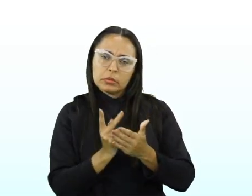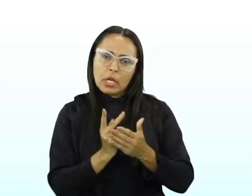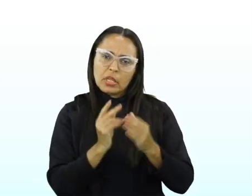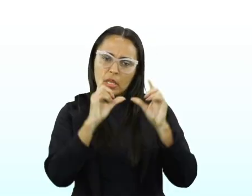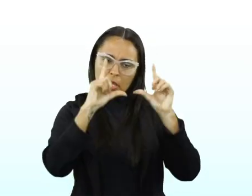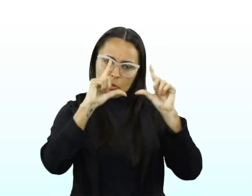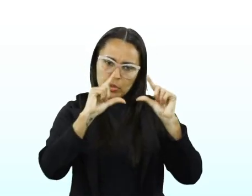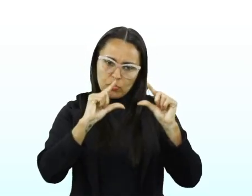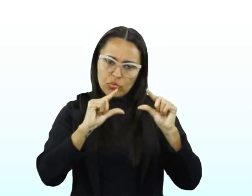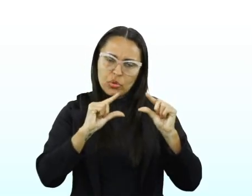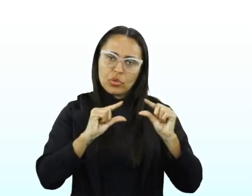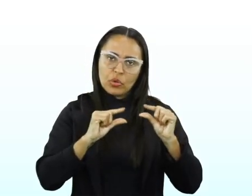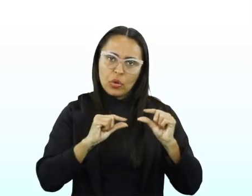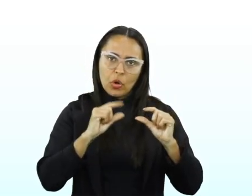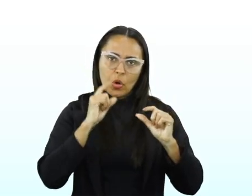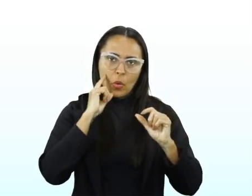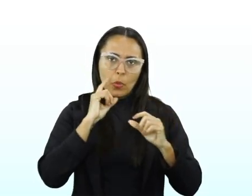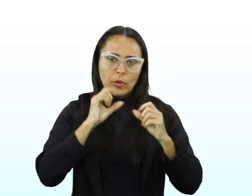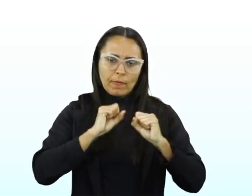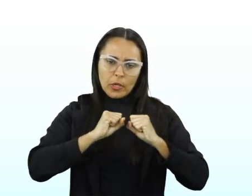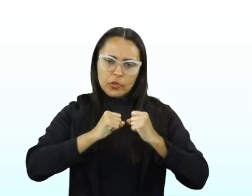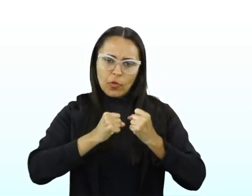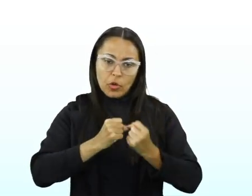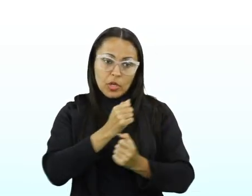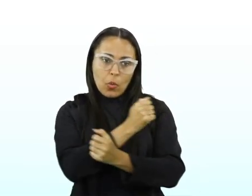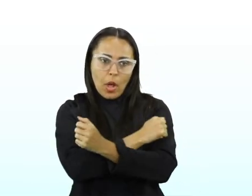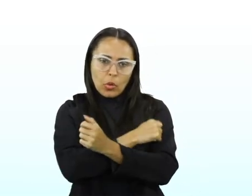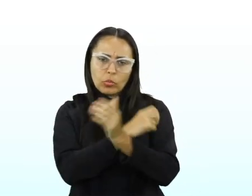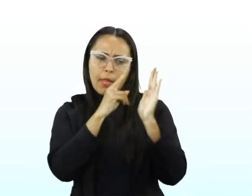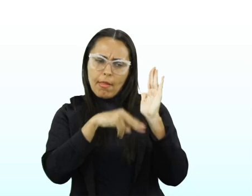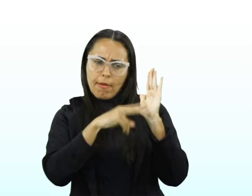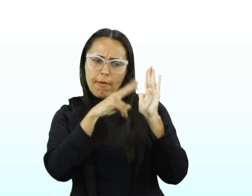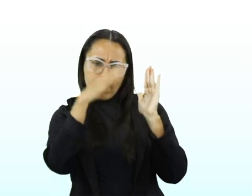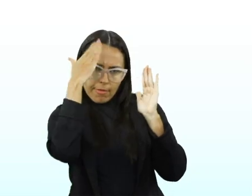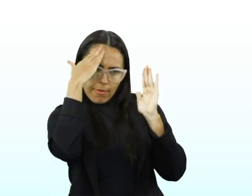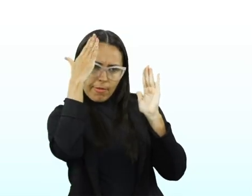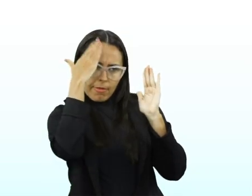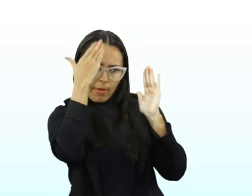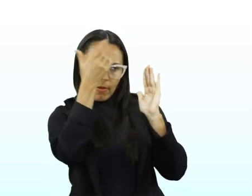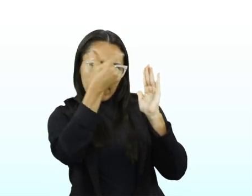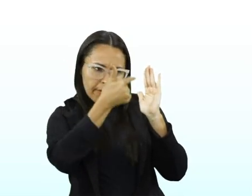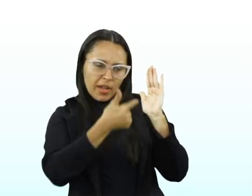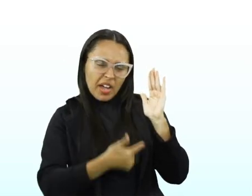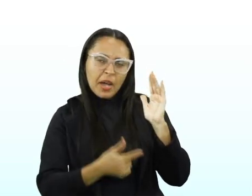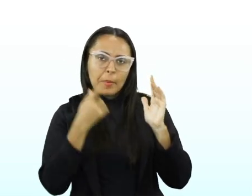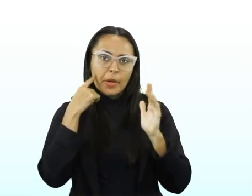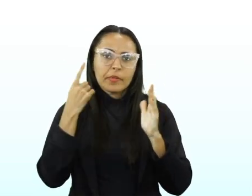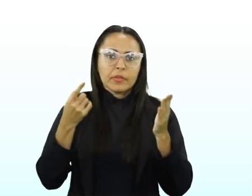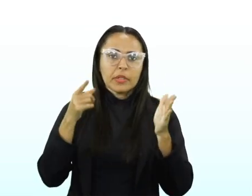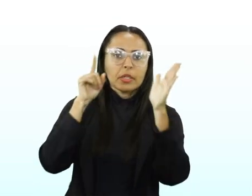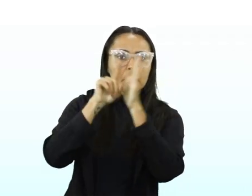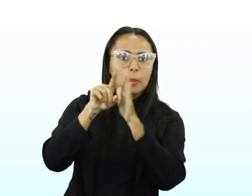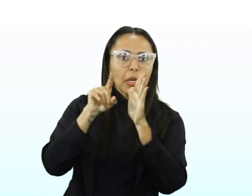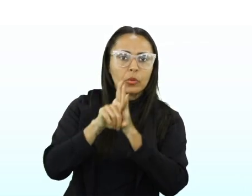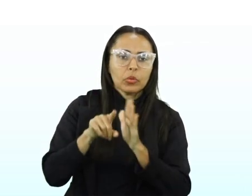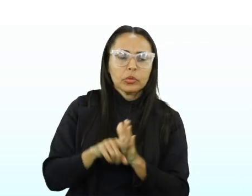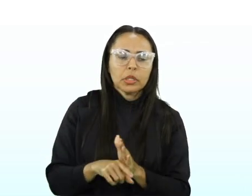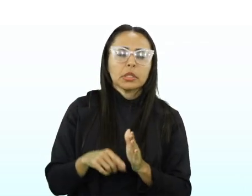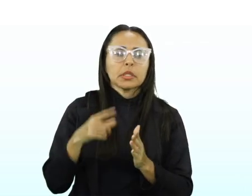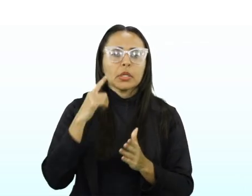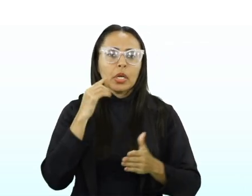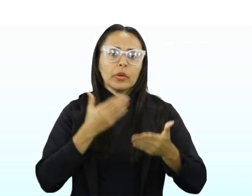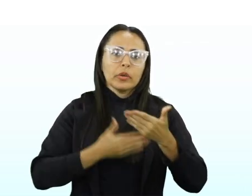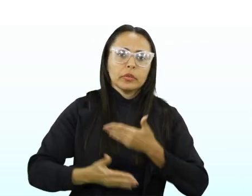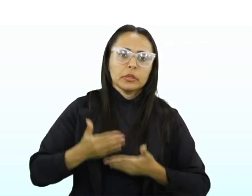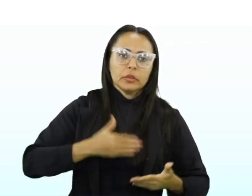Eles vêm diminuindo. Por quê? Ele vai forçar o aluno a ler. Mas você vai encontrar questões envolvendo lá,